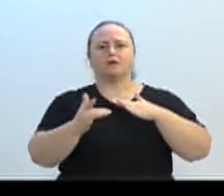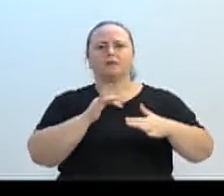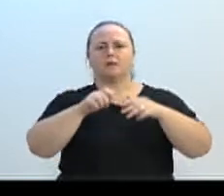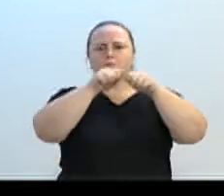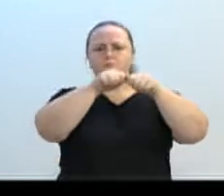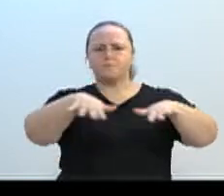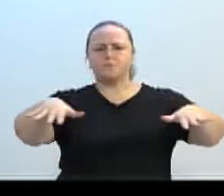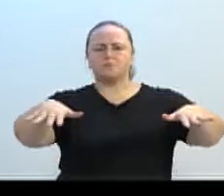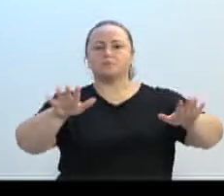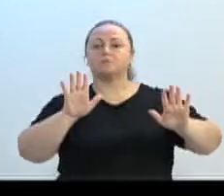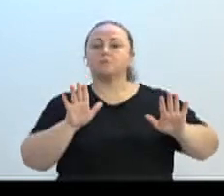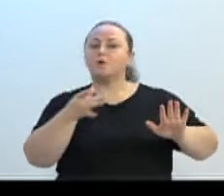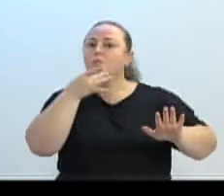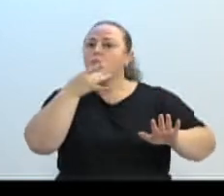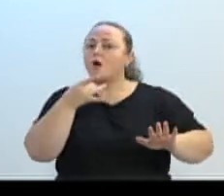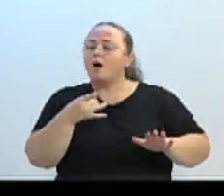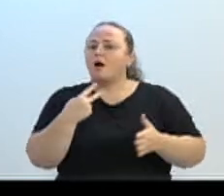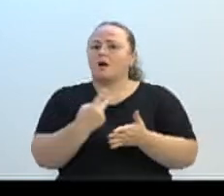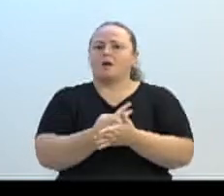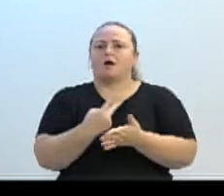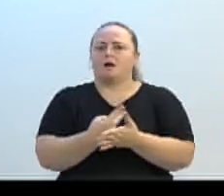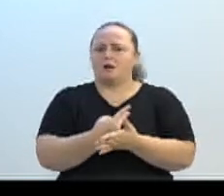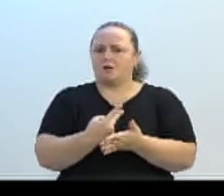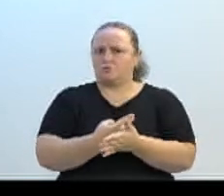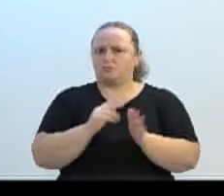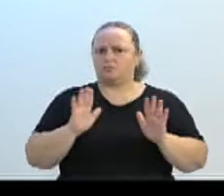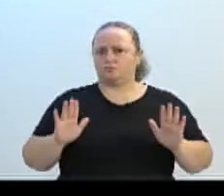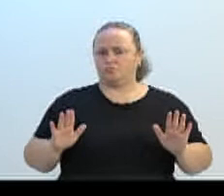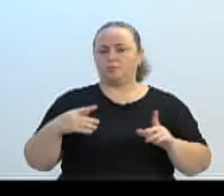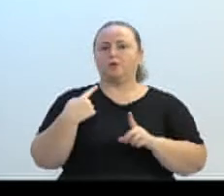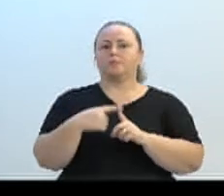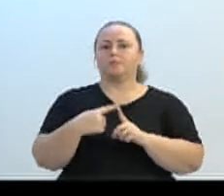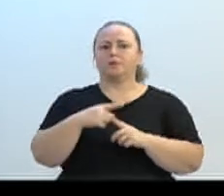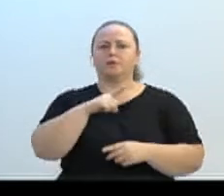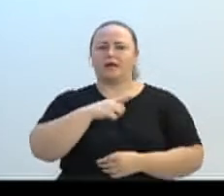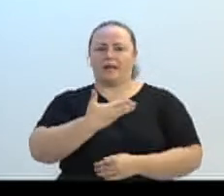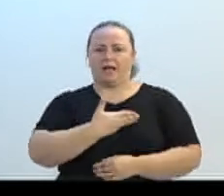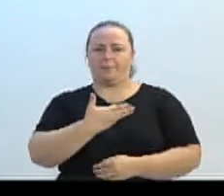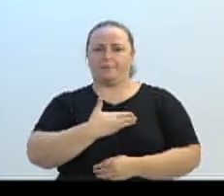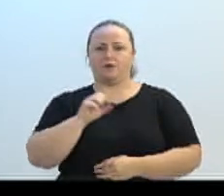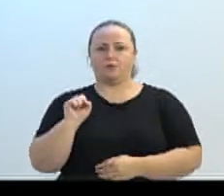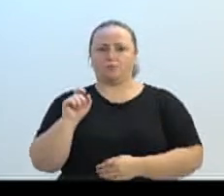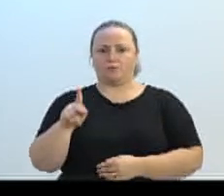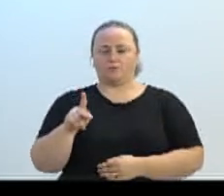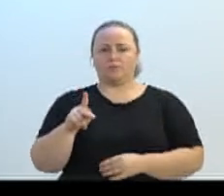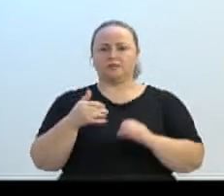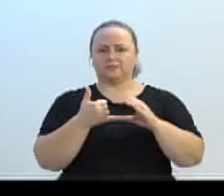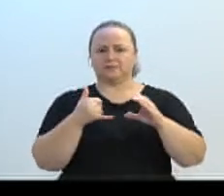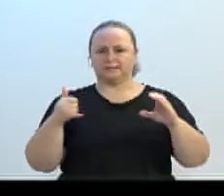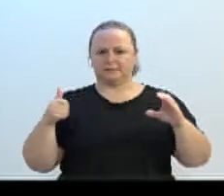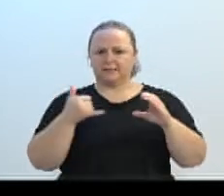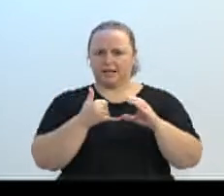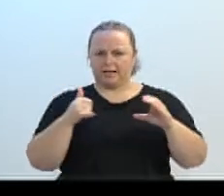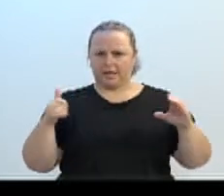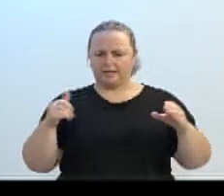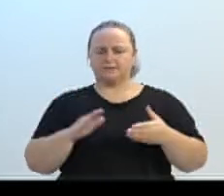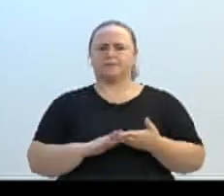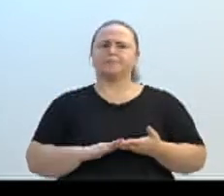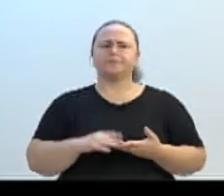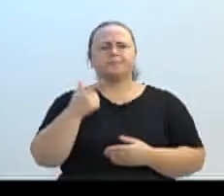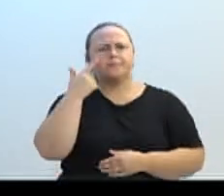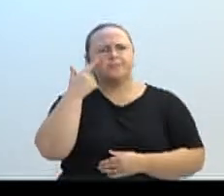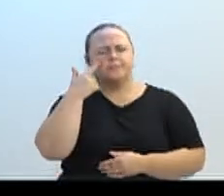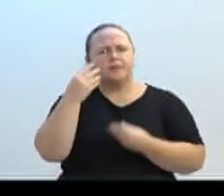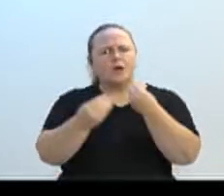prefeito? Eu tenho um parceiro meu que se aposentou na Selesc, que nós vamos fazer um levantamento dessa fiação